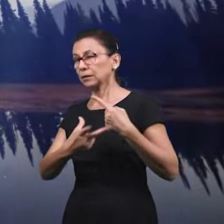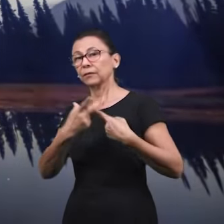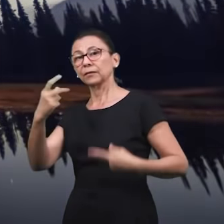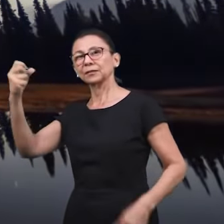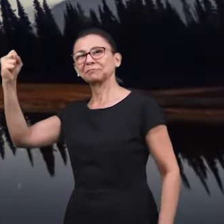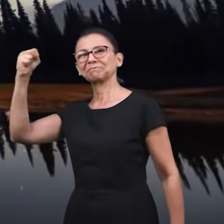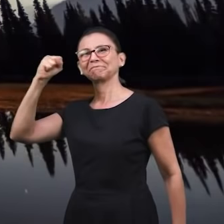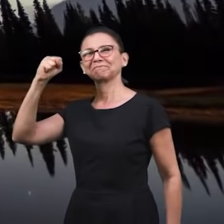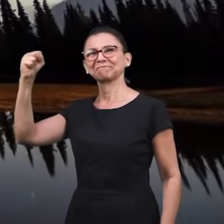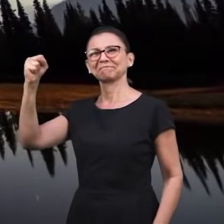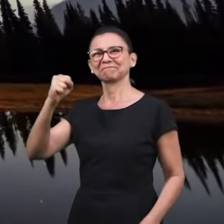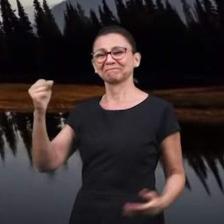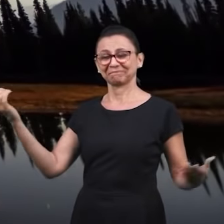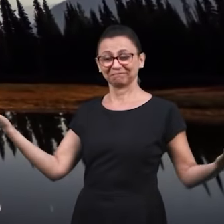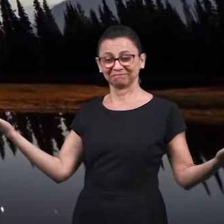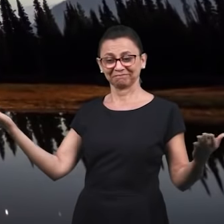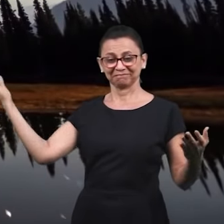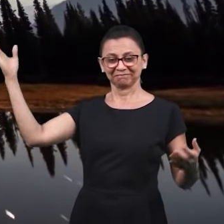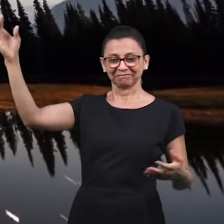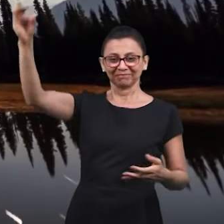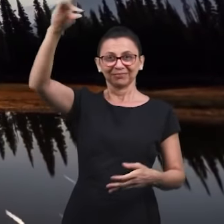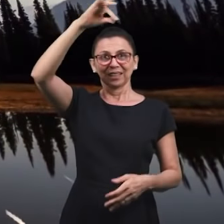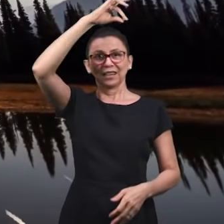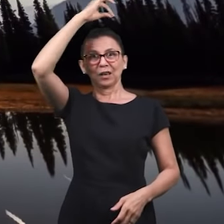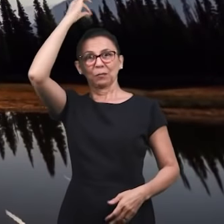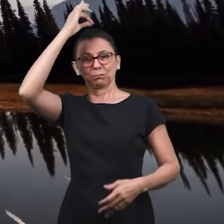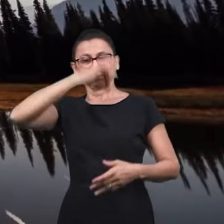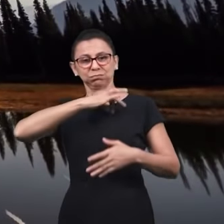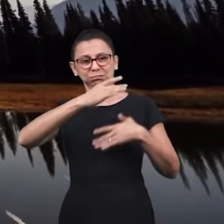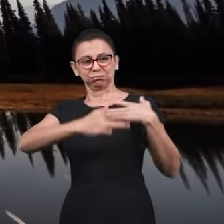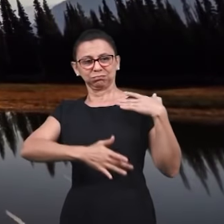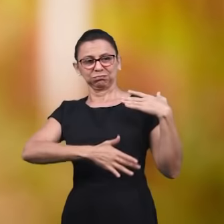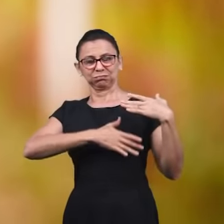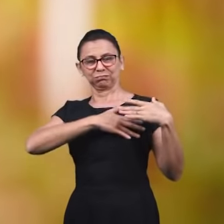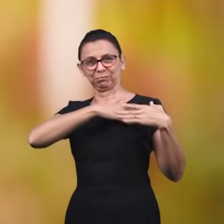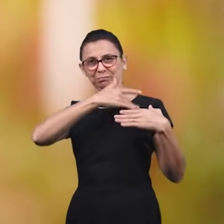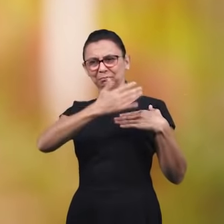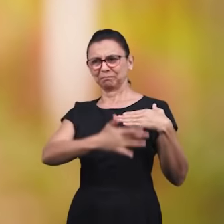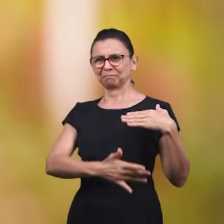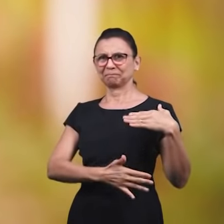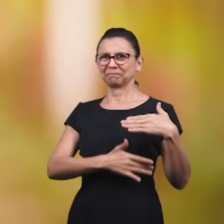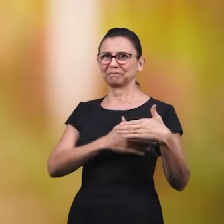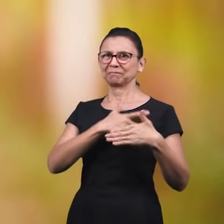morarão e vencerão